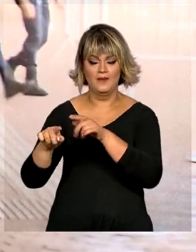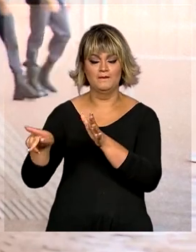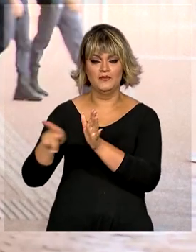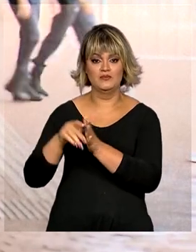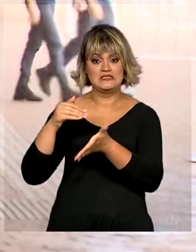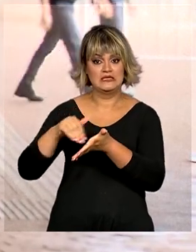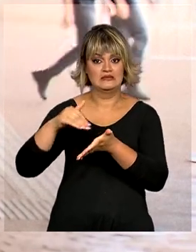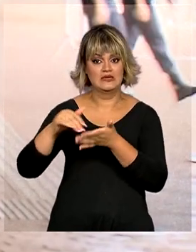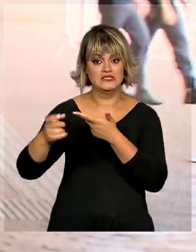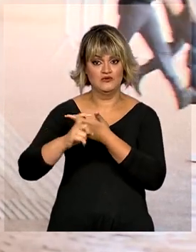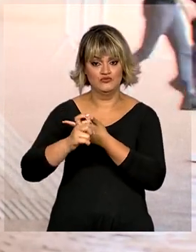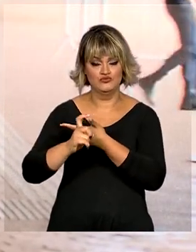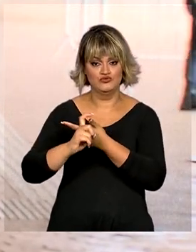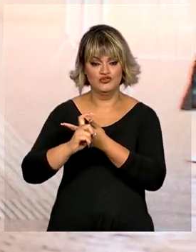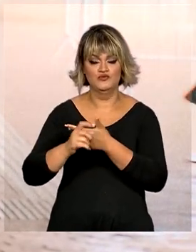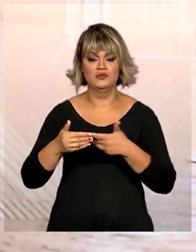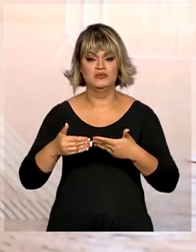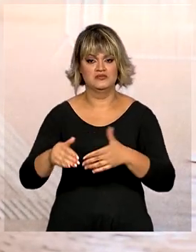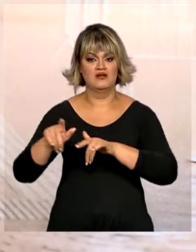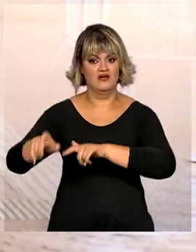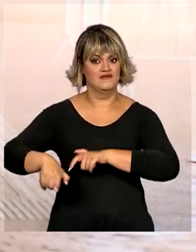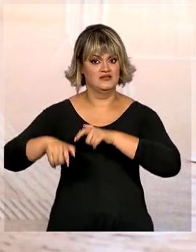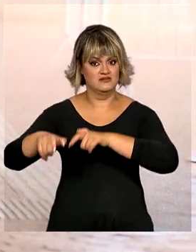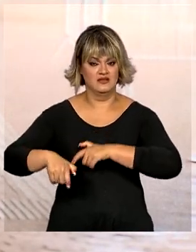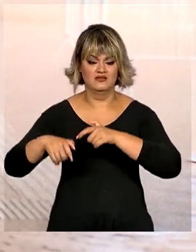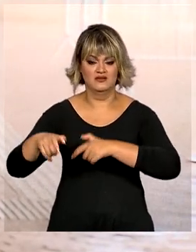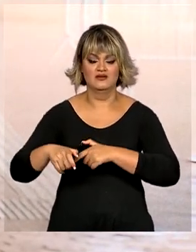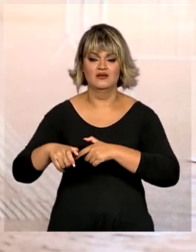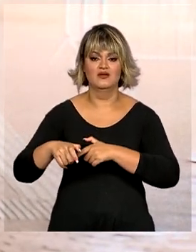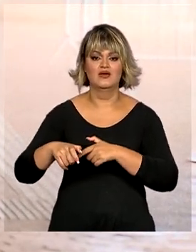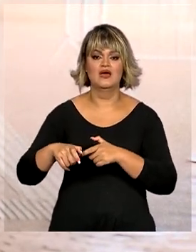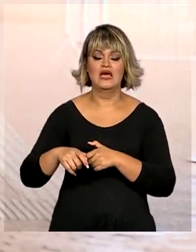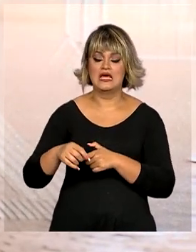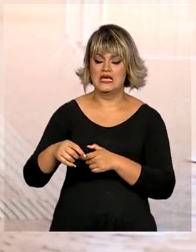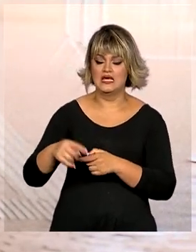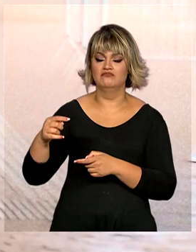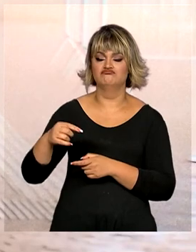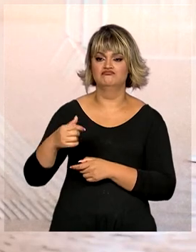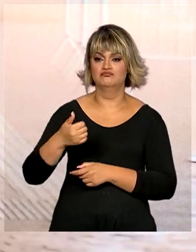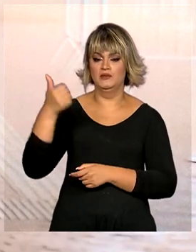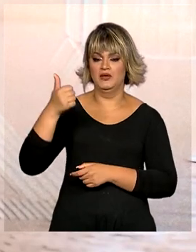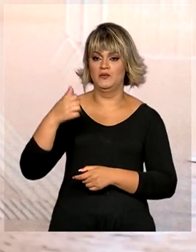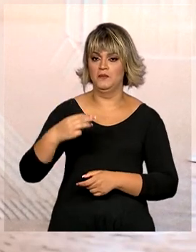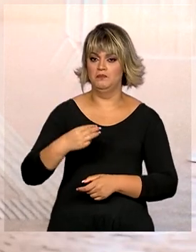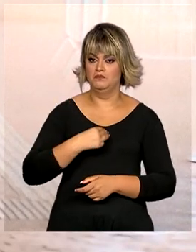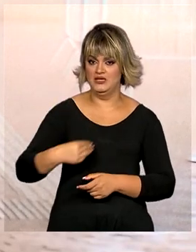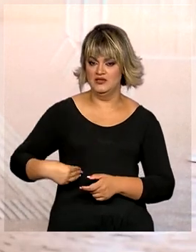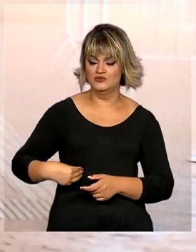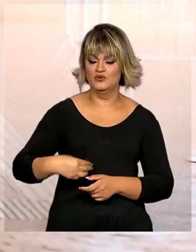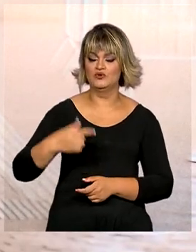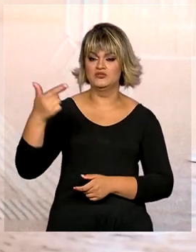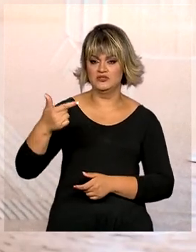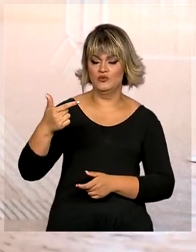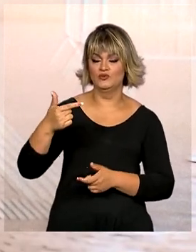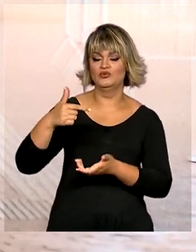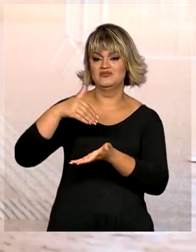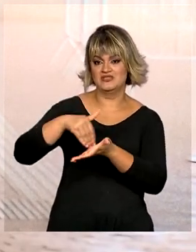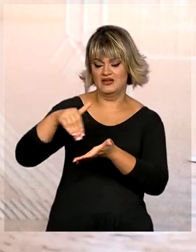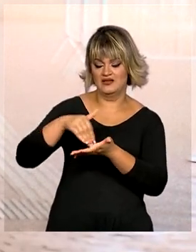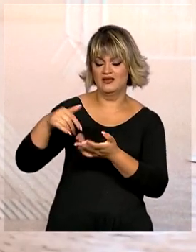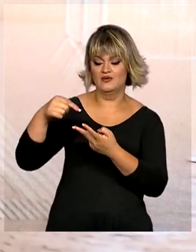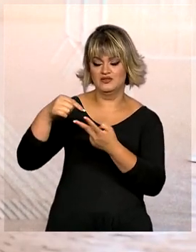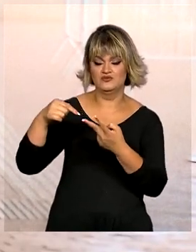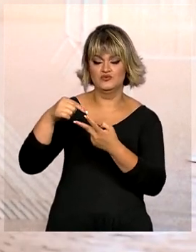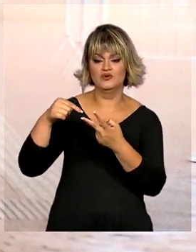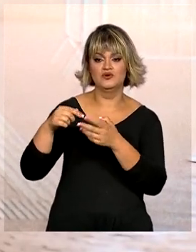executivo do Ministério da Fazenda. Este que é o segundo cargo mais importante da pasta, já que fala diretamente com